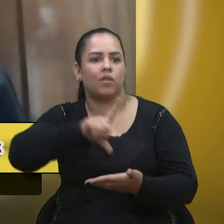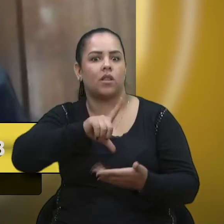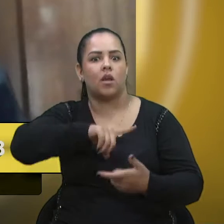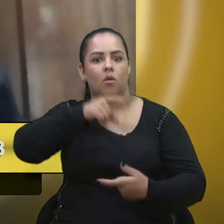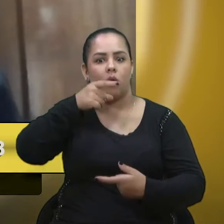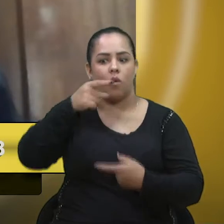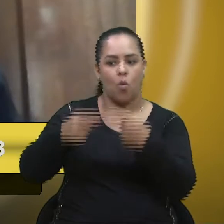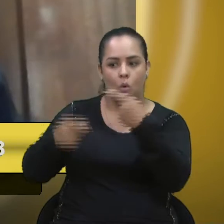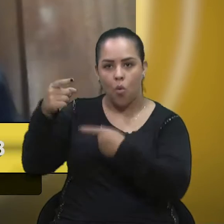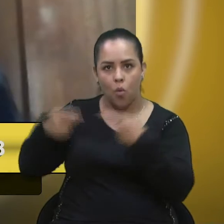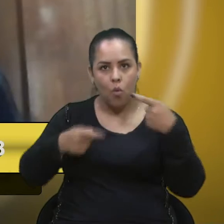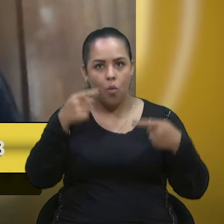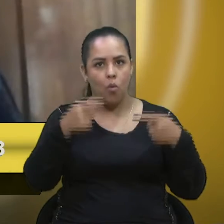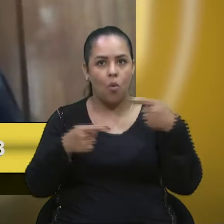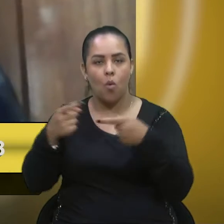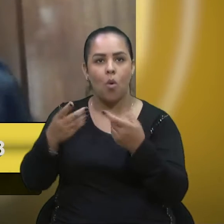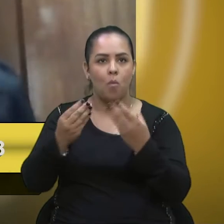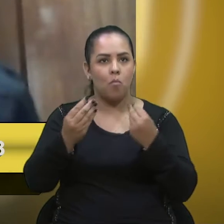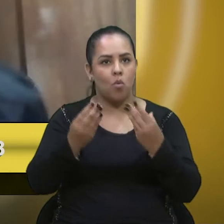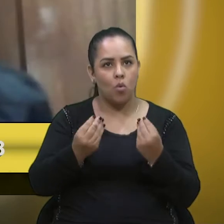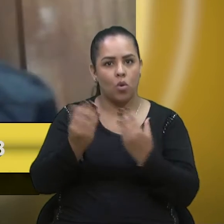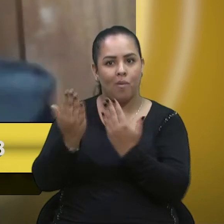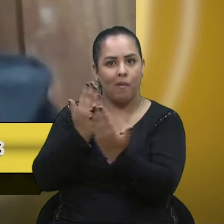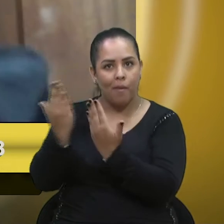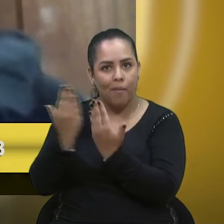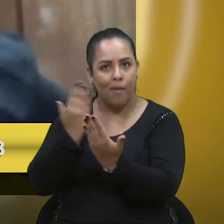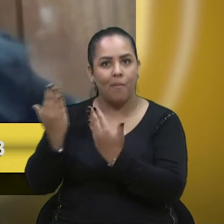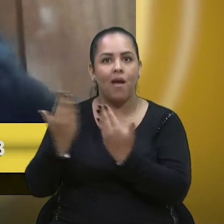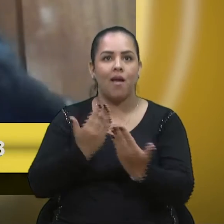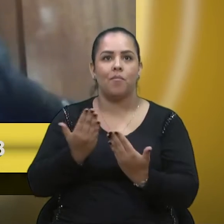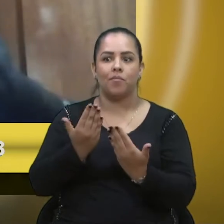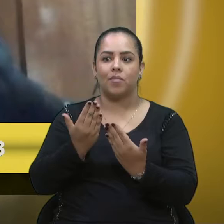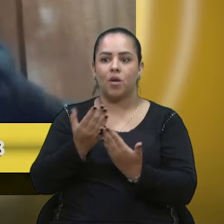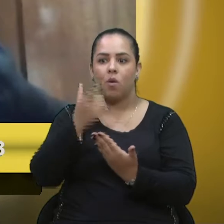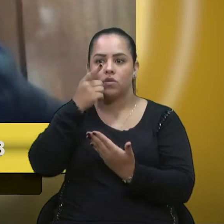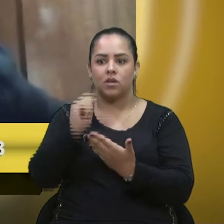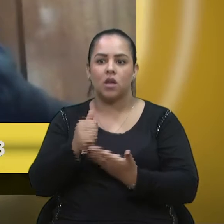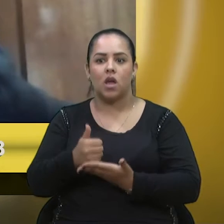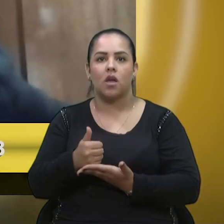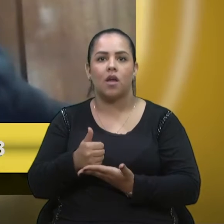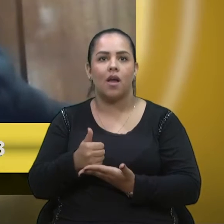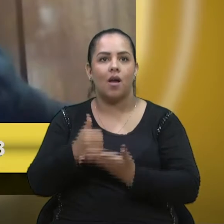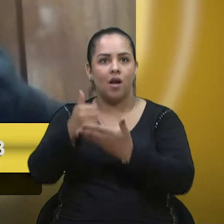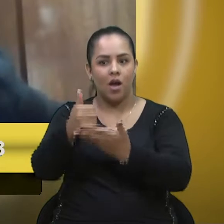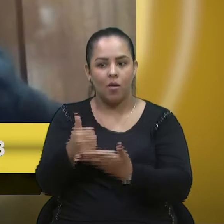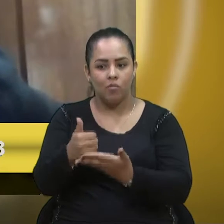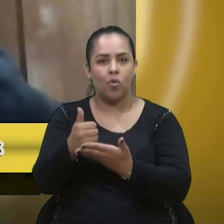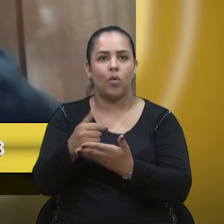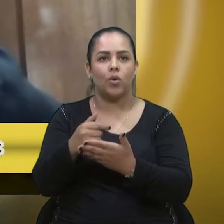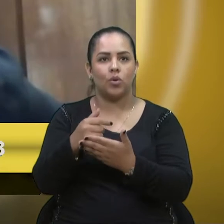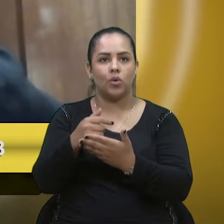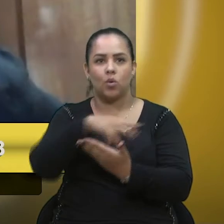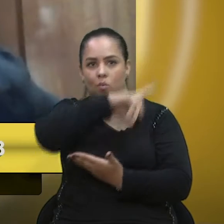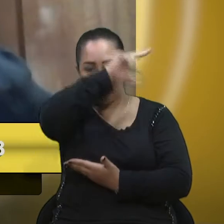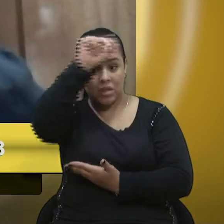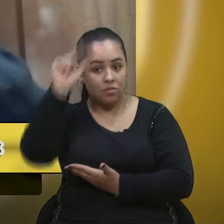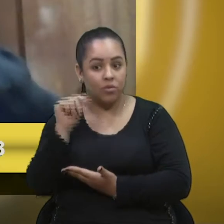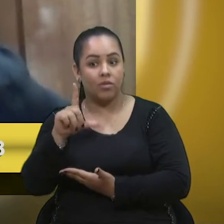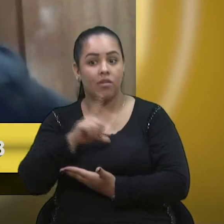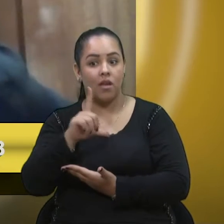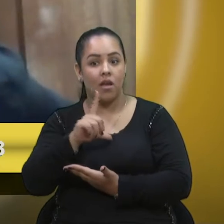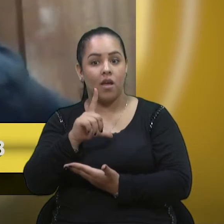para fazer, inclusive para auxiliar o município a voltar a ter protagonismo nas mais diversas modalidades esportivas.